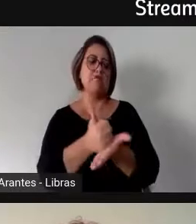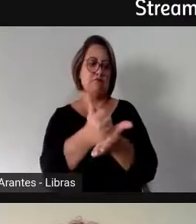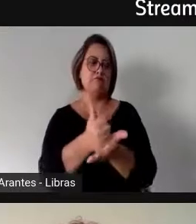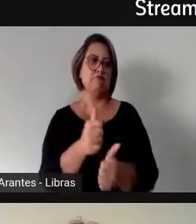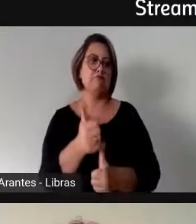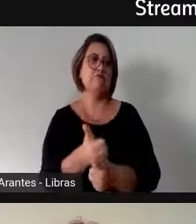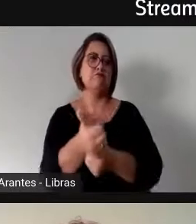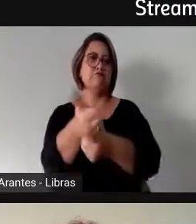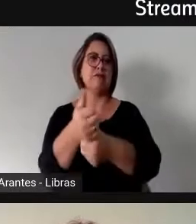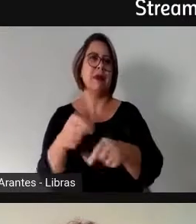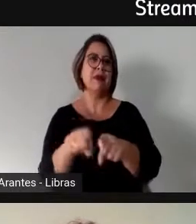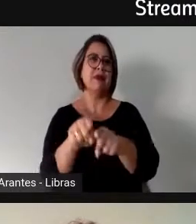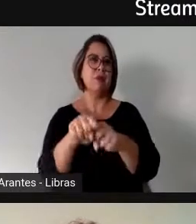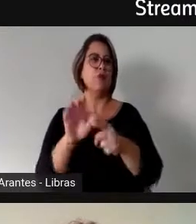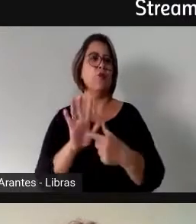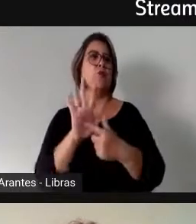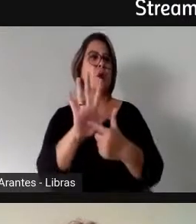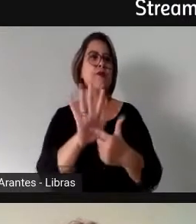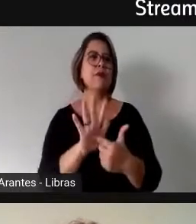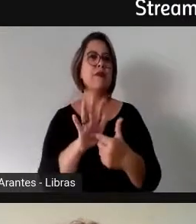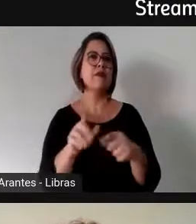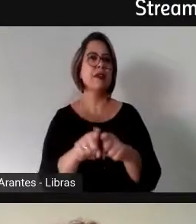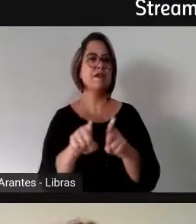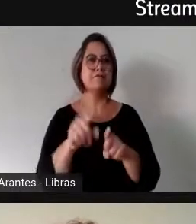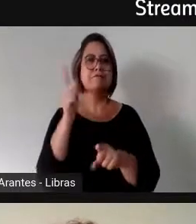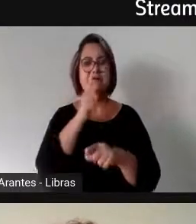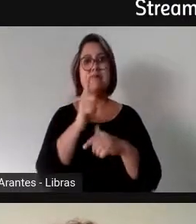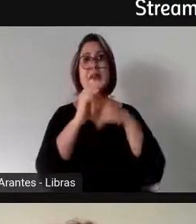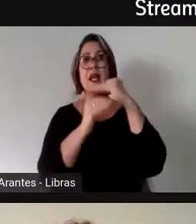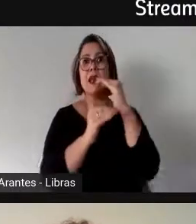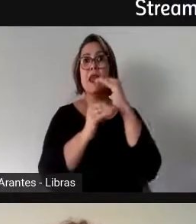legal para que a gente avance nisso, né,